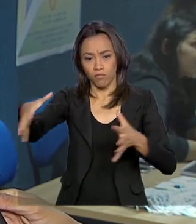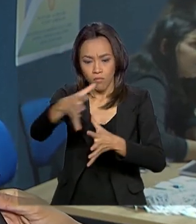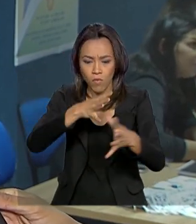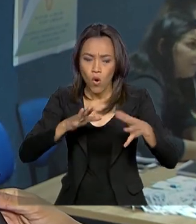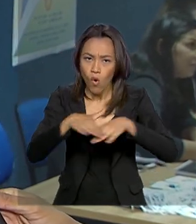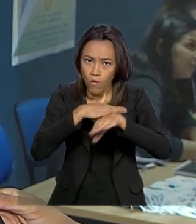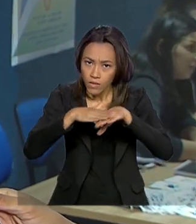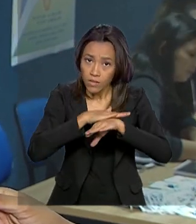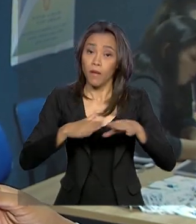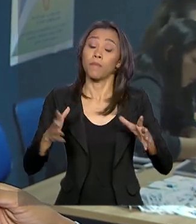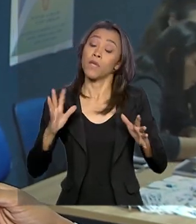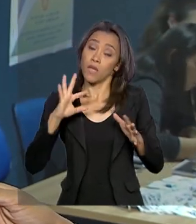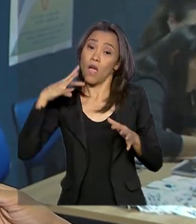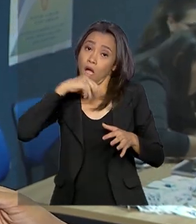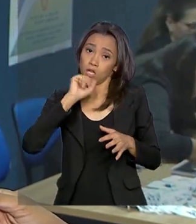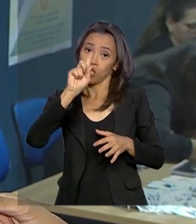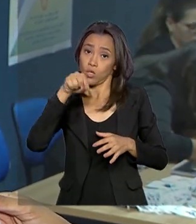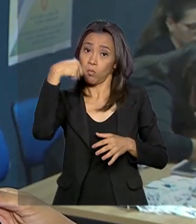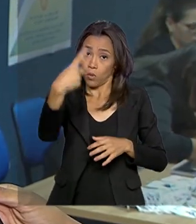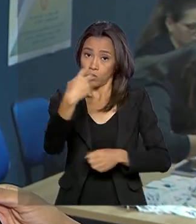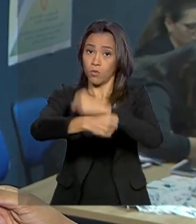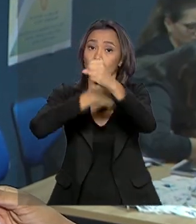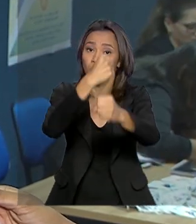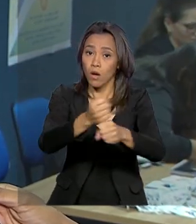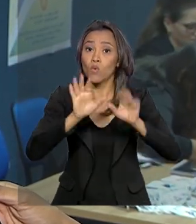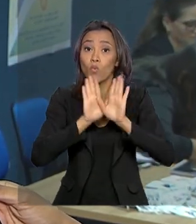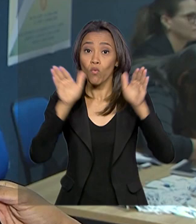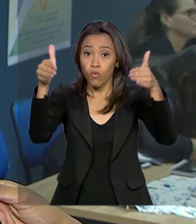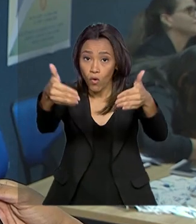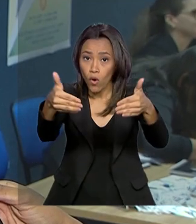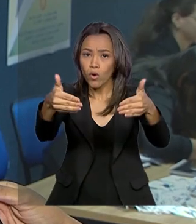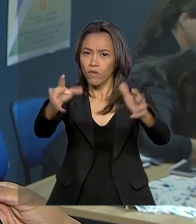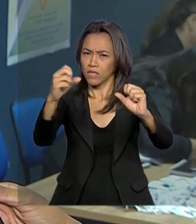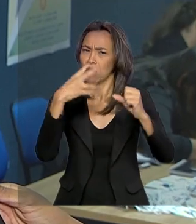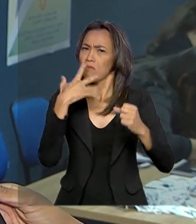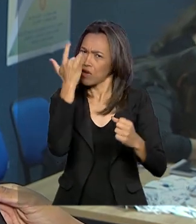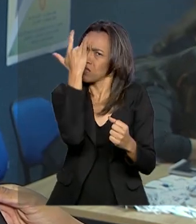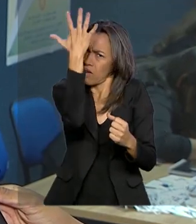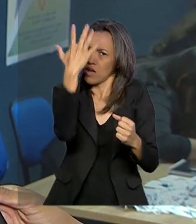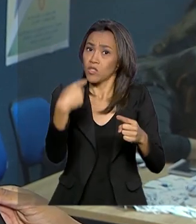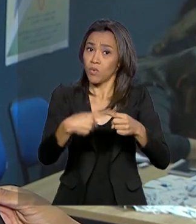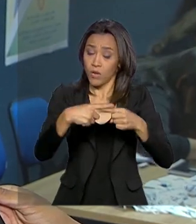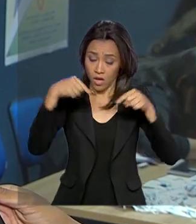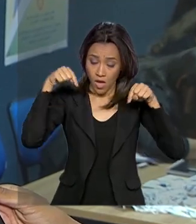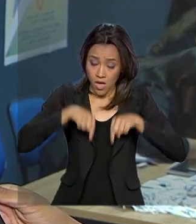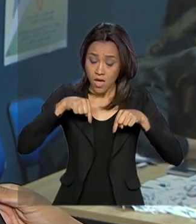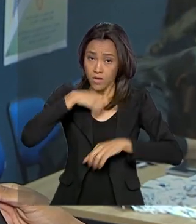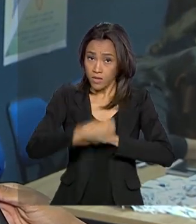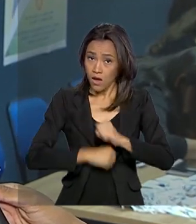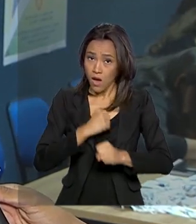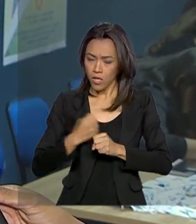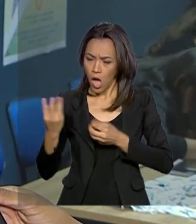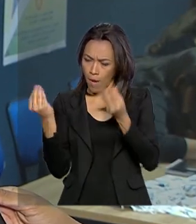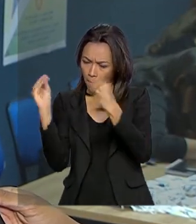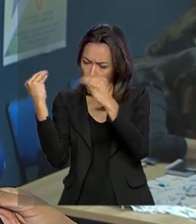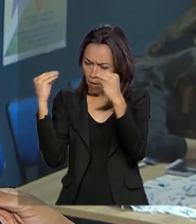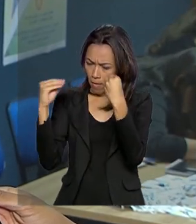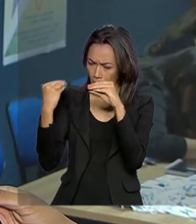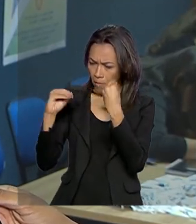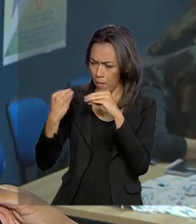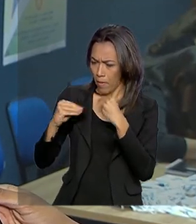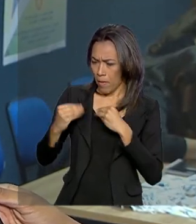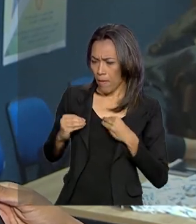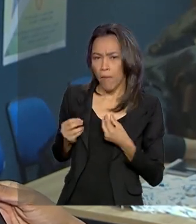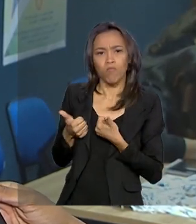vem o fórum vai estar, com a base que a gente construiu esse ano, muito mais fácil de trazer essas demandas e torná-las efetivas, como